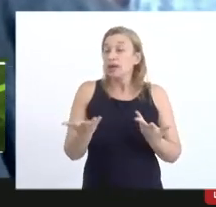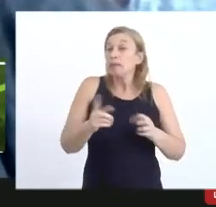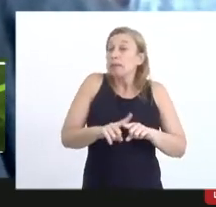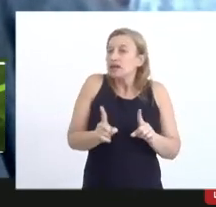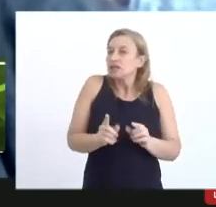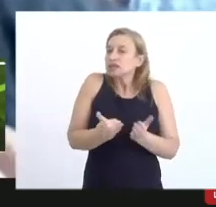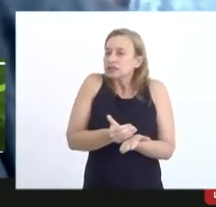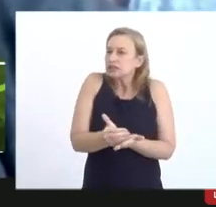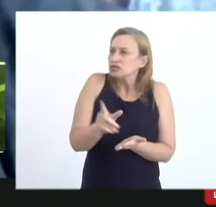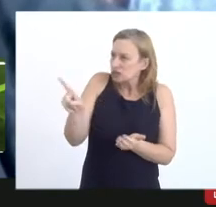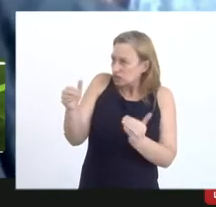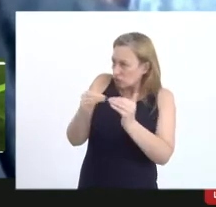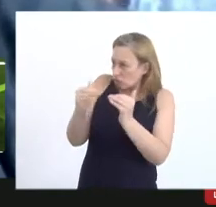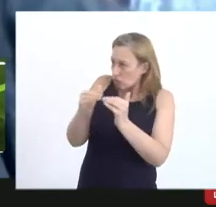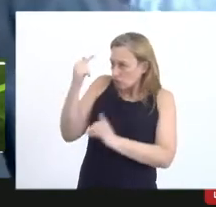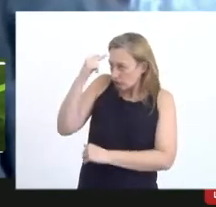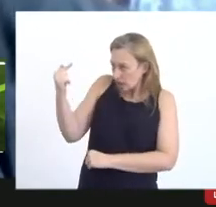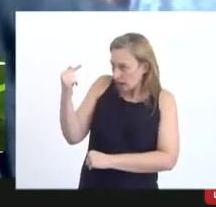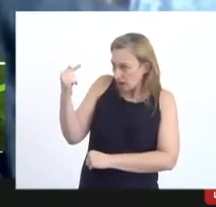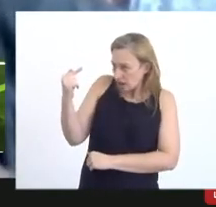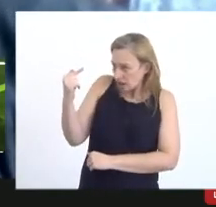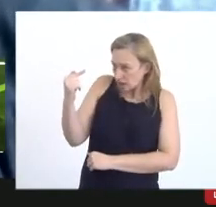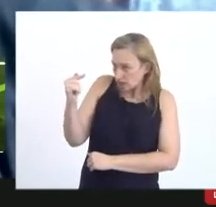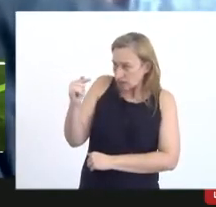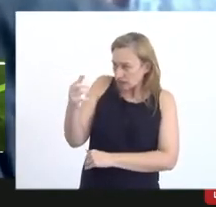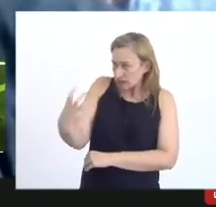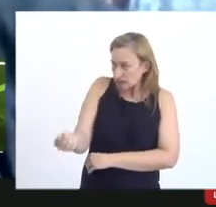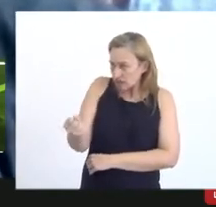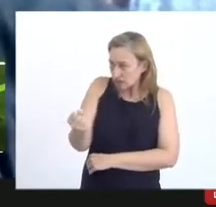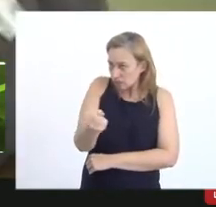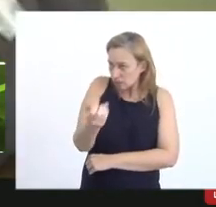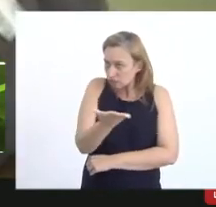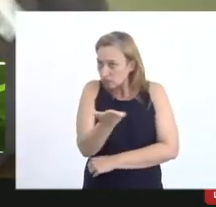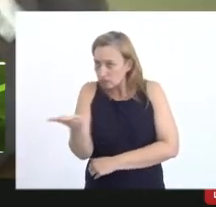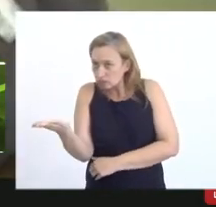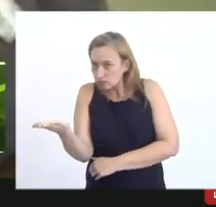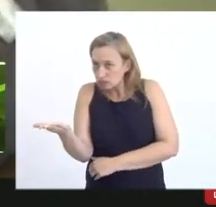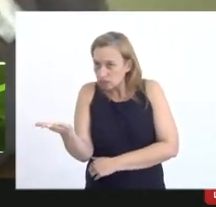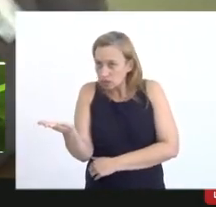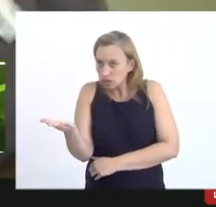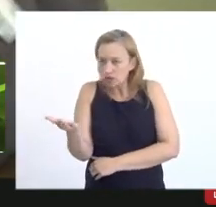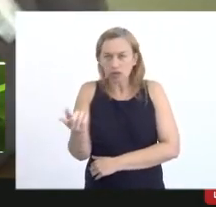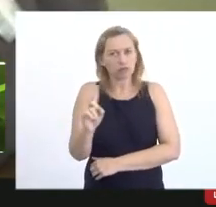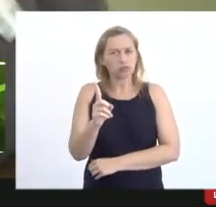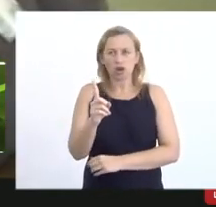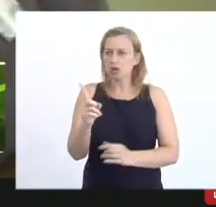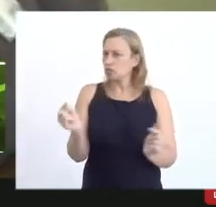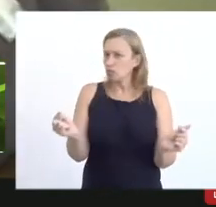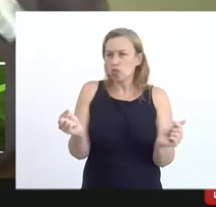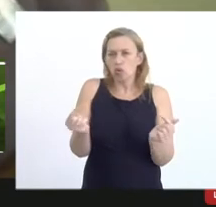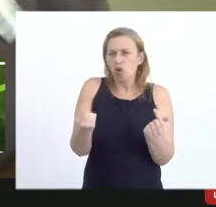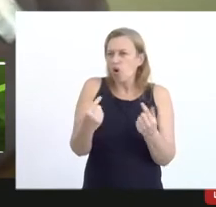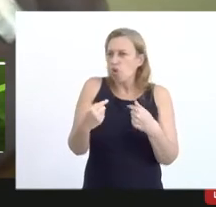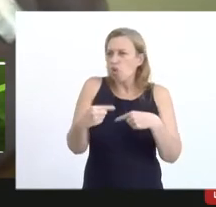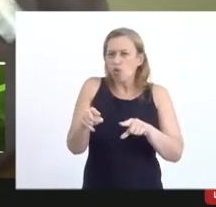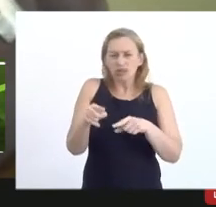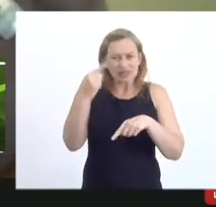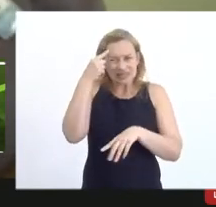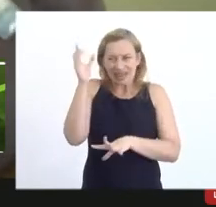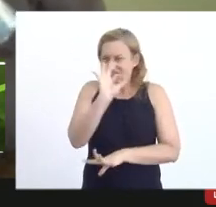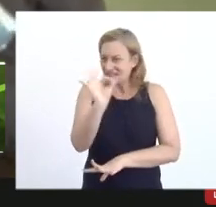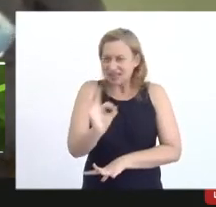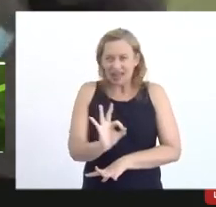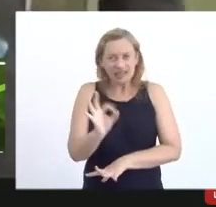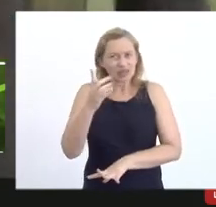princípio vocês concordam com a ideia se sentem contemplados não nós não nos ocorremos a ideia em momento algum tá deputado